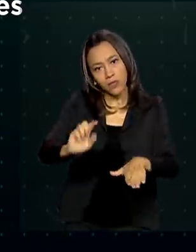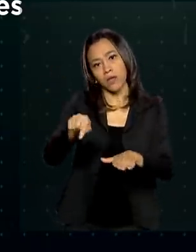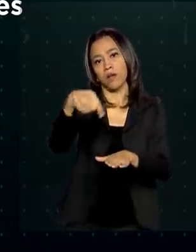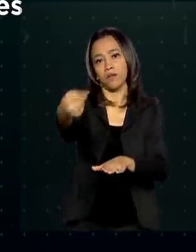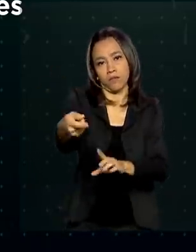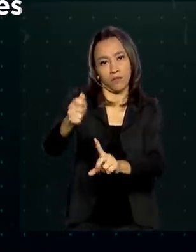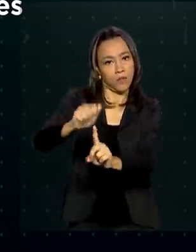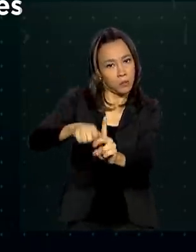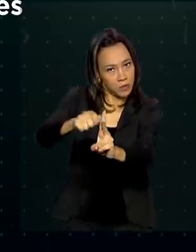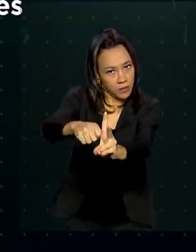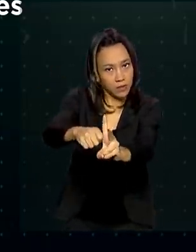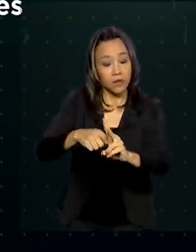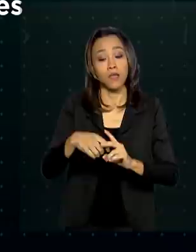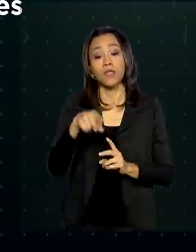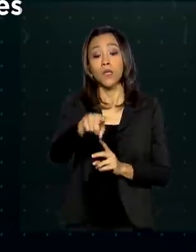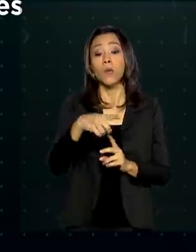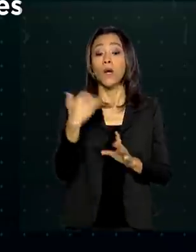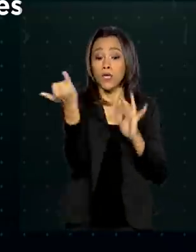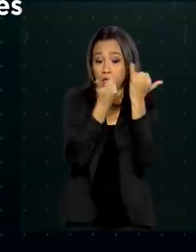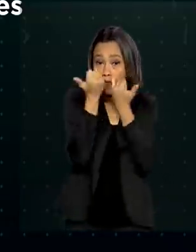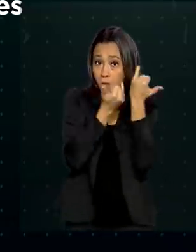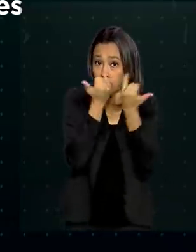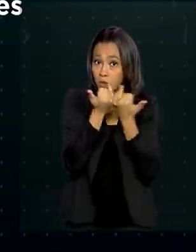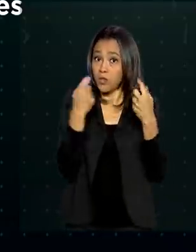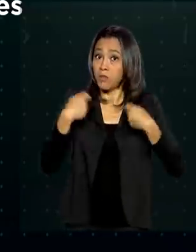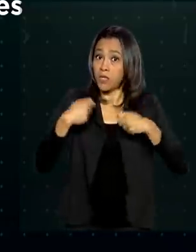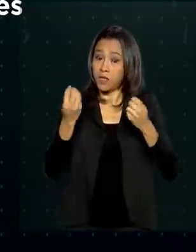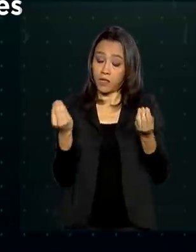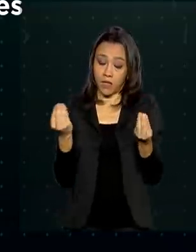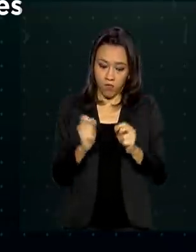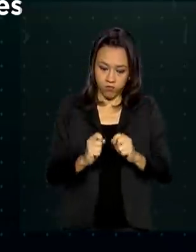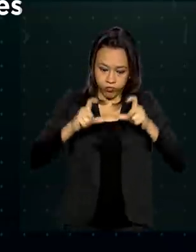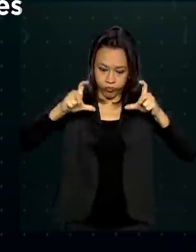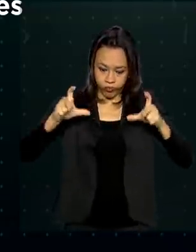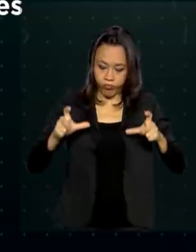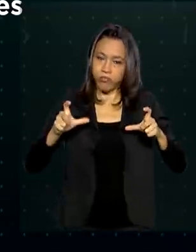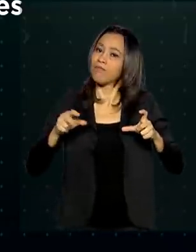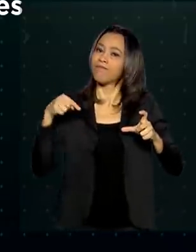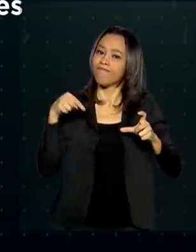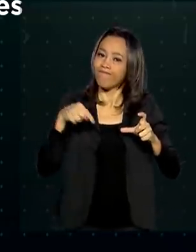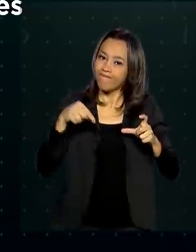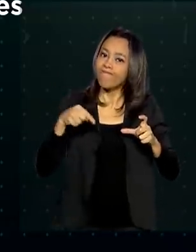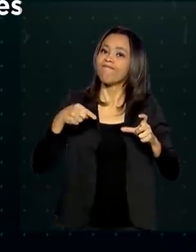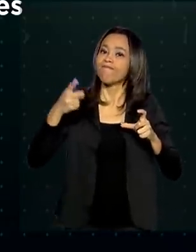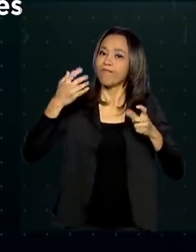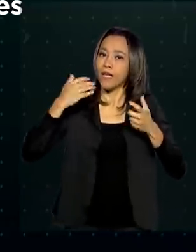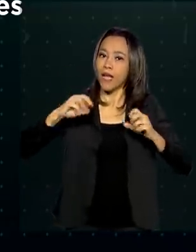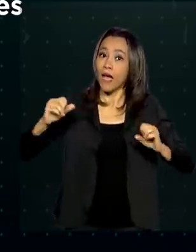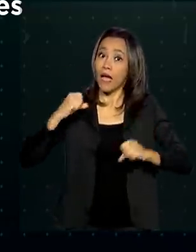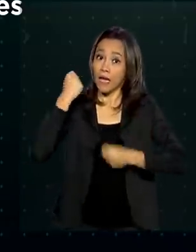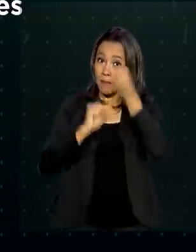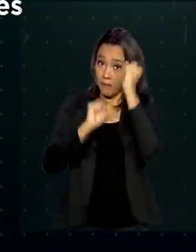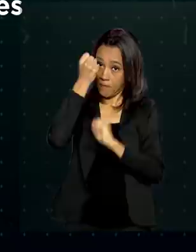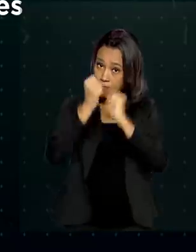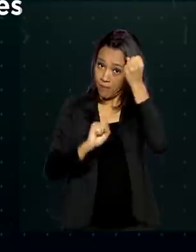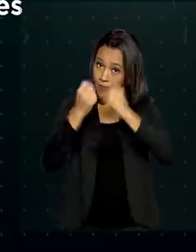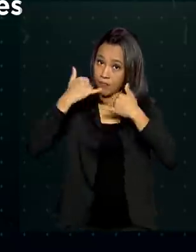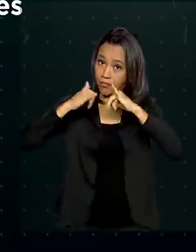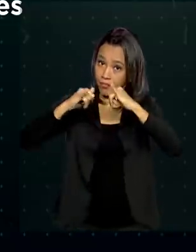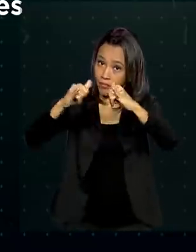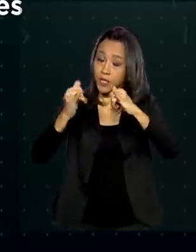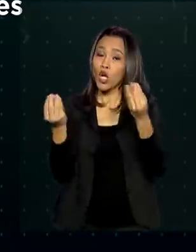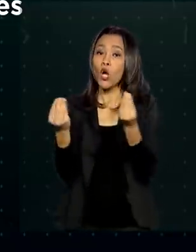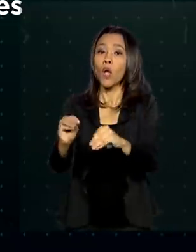As informações deverão ser colocadas em destaque pela distribuidora de energia na internet e